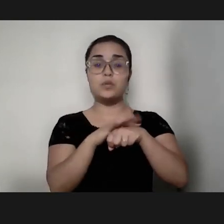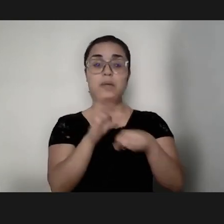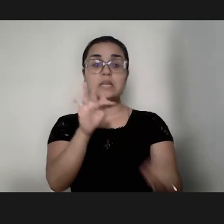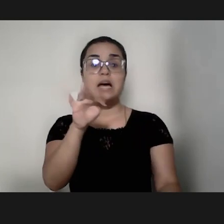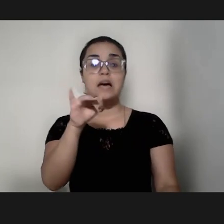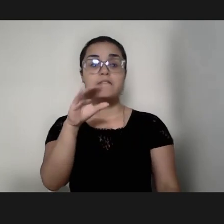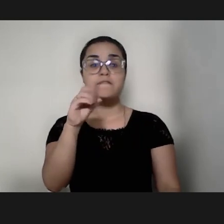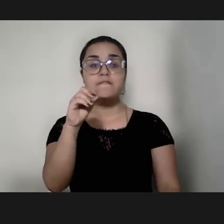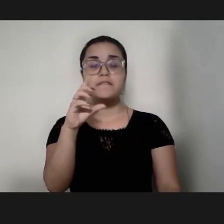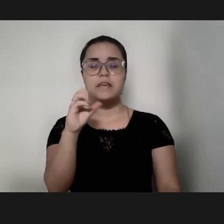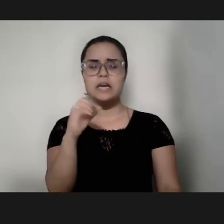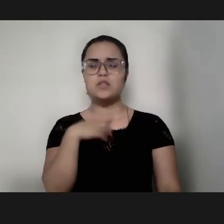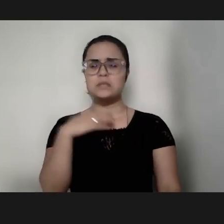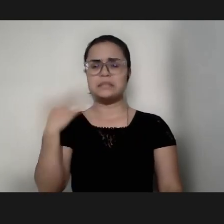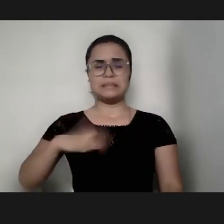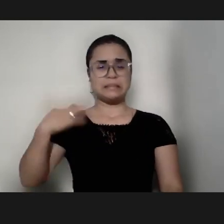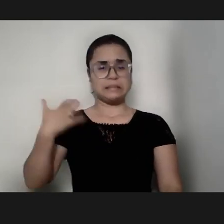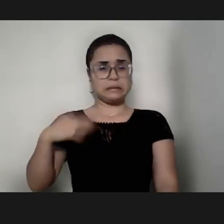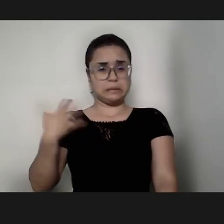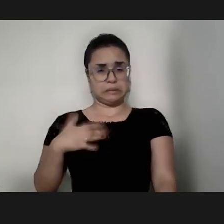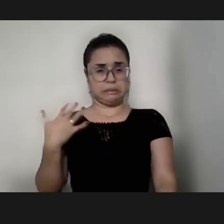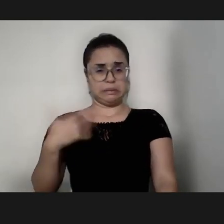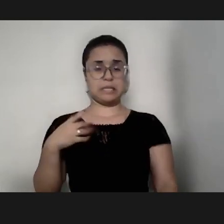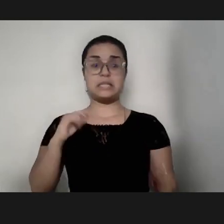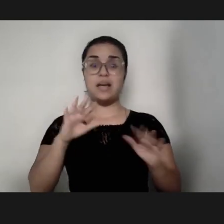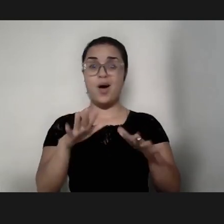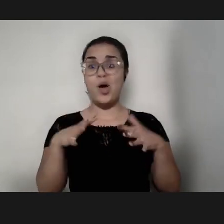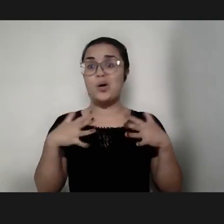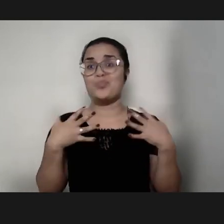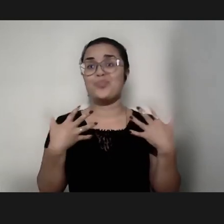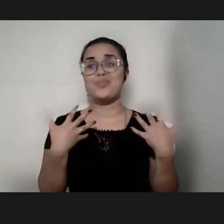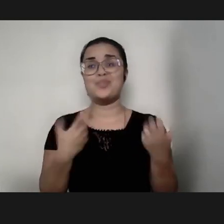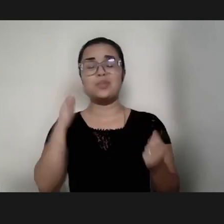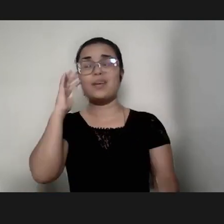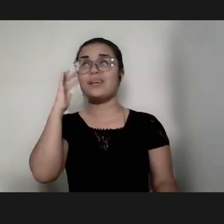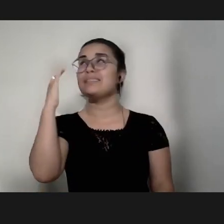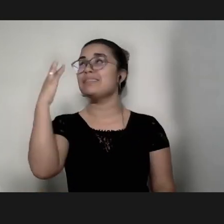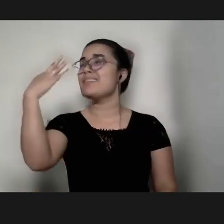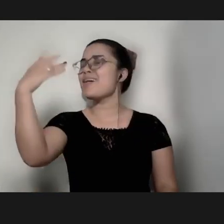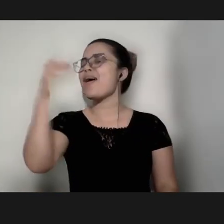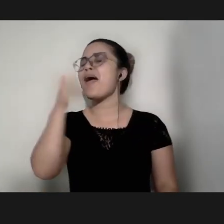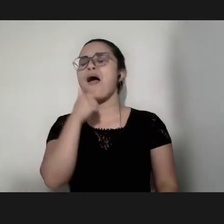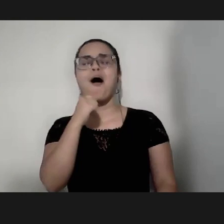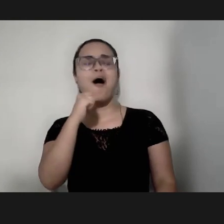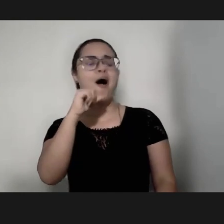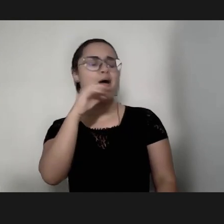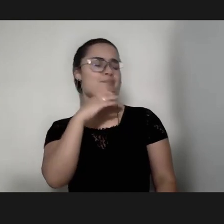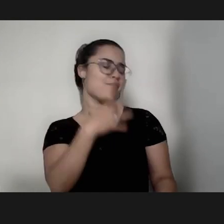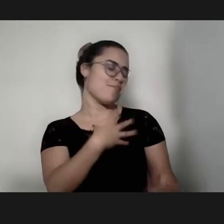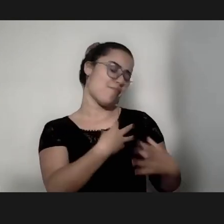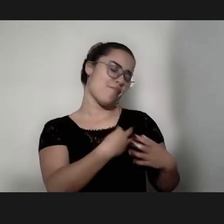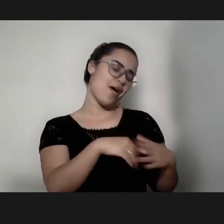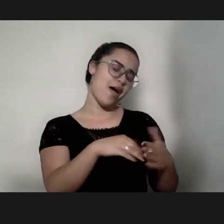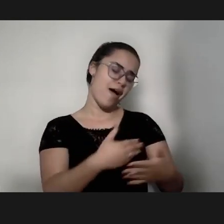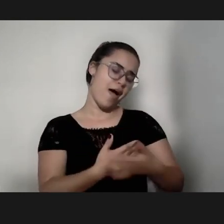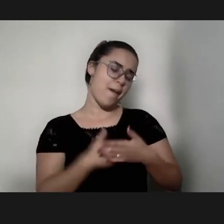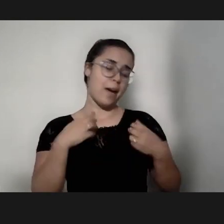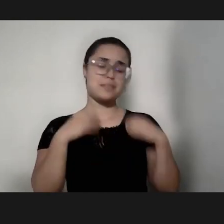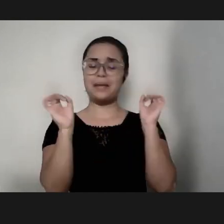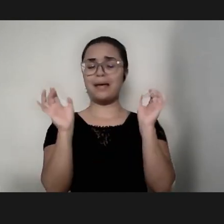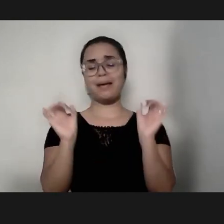grave. Então, tudo aquilo que eu sonhei sobre a maternidade, todas as minhas expectativas, eu,